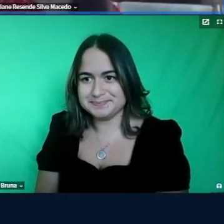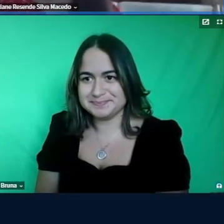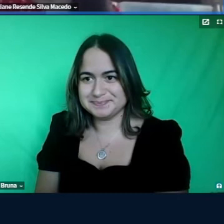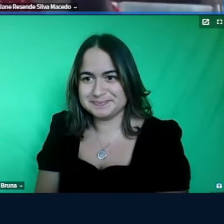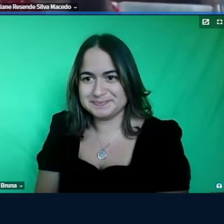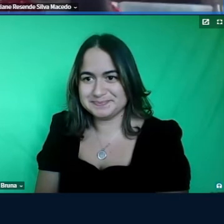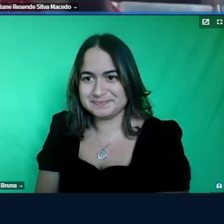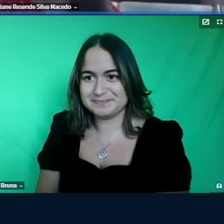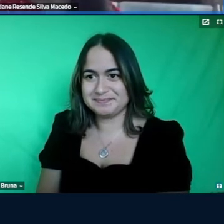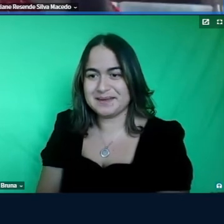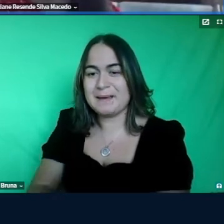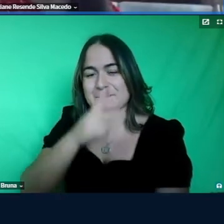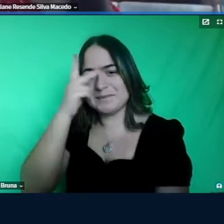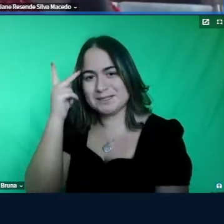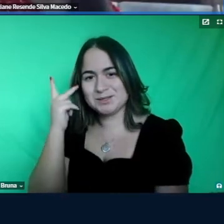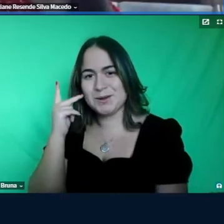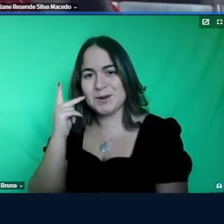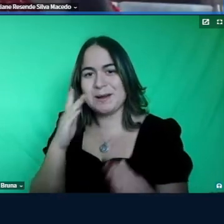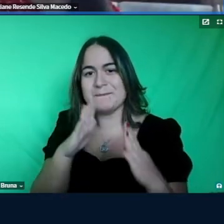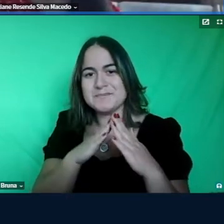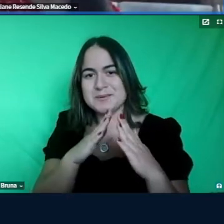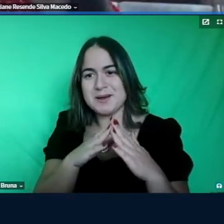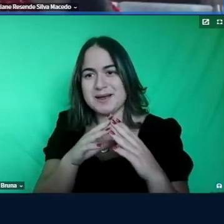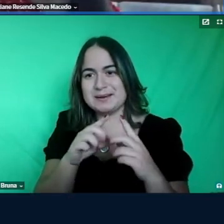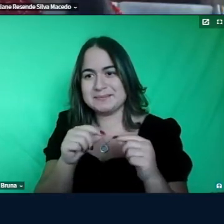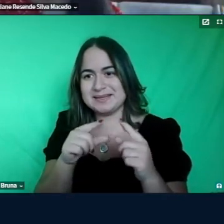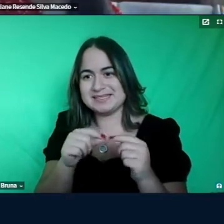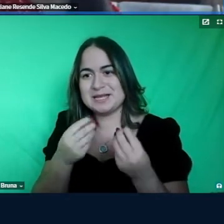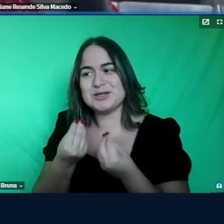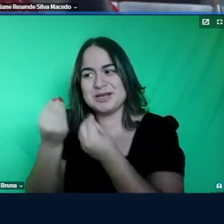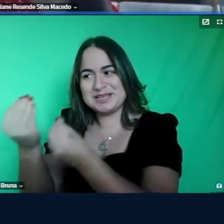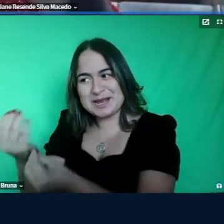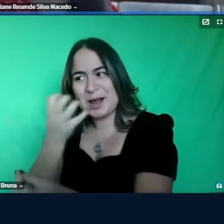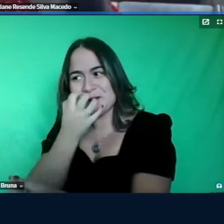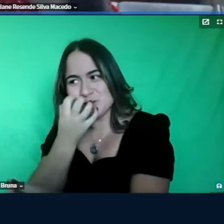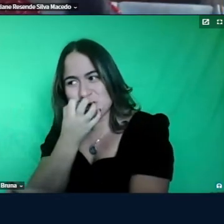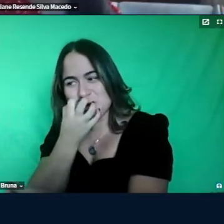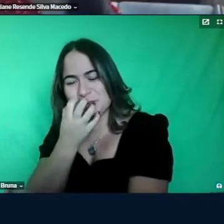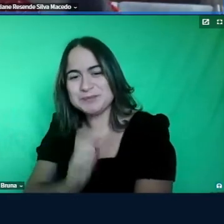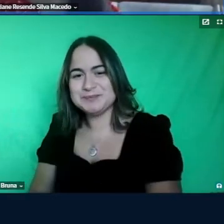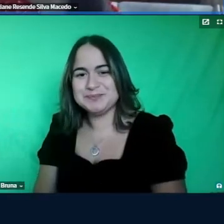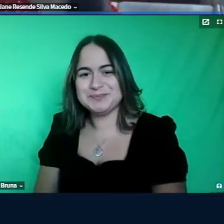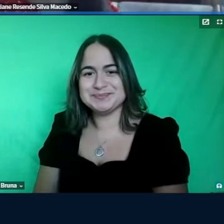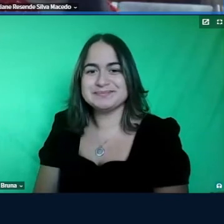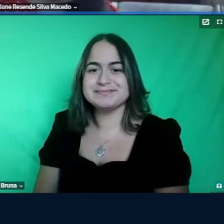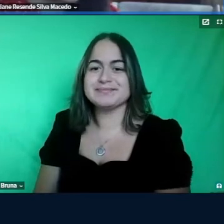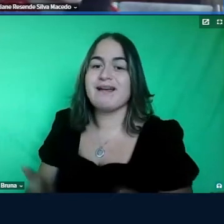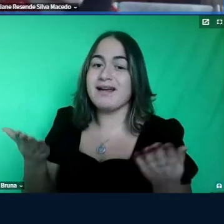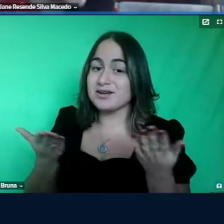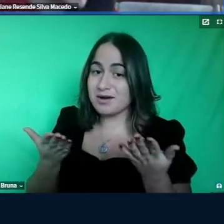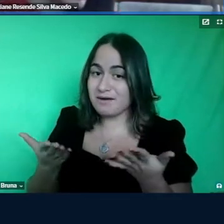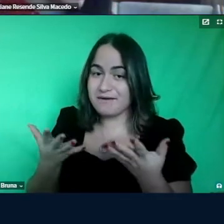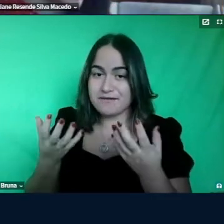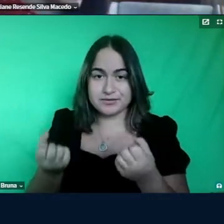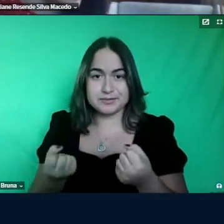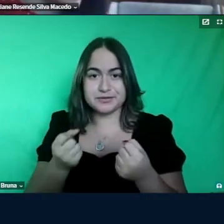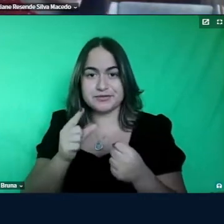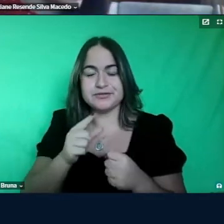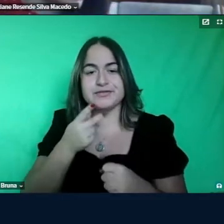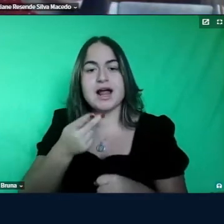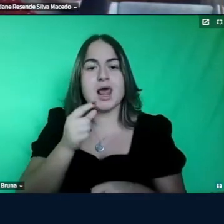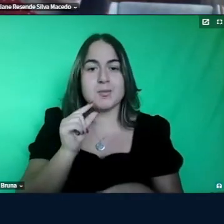pra quem mora em Brasília eu tô doando cachorro bem agora vamos falar então um pouquinho de